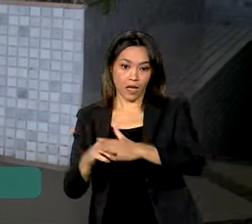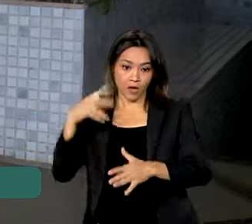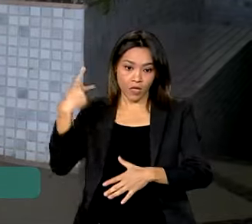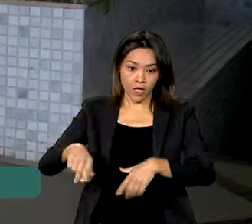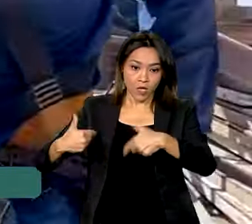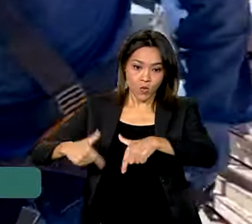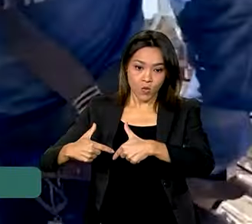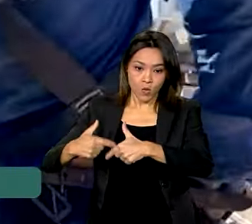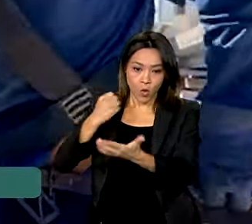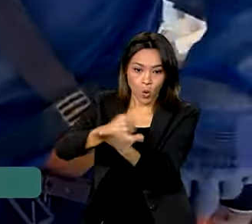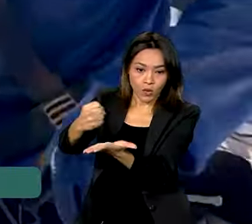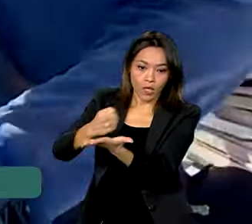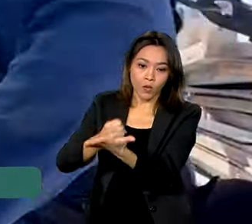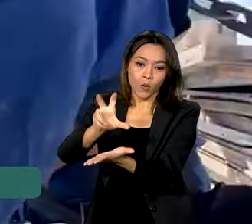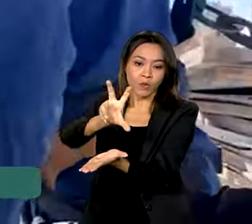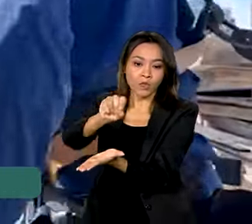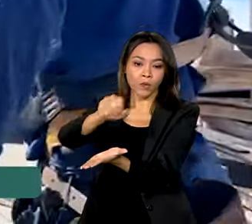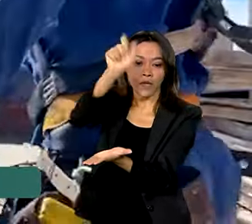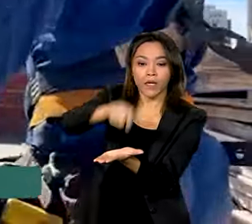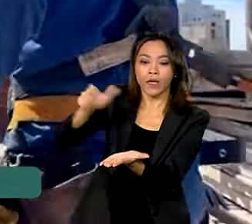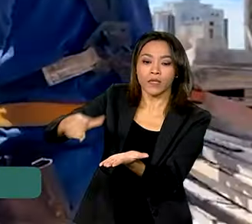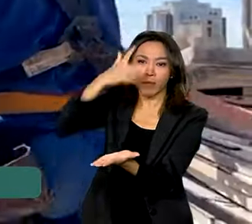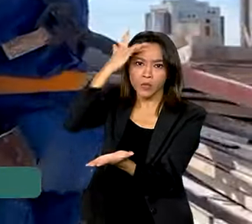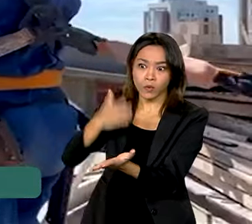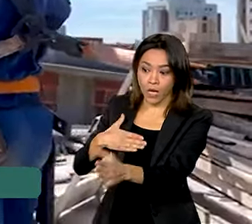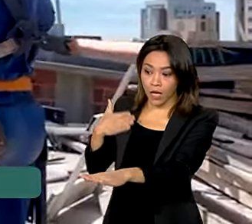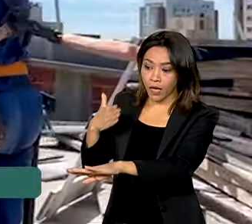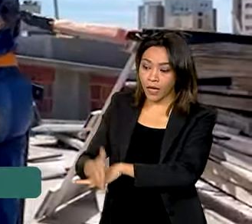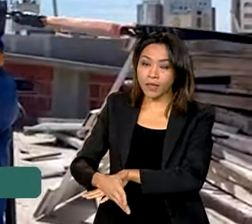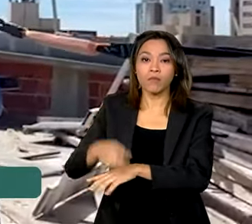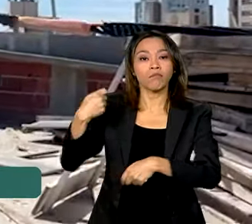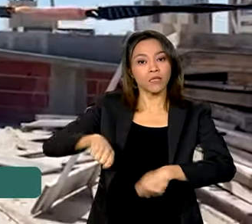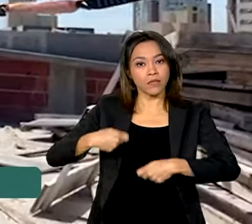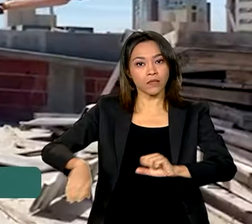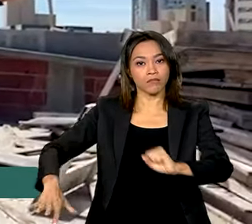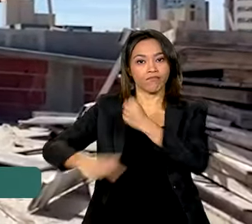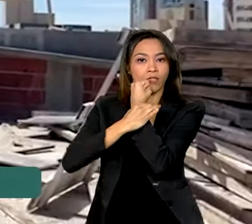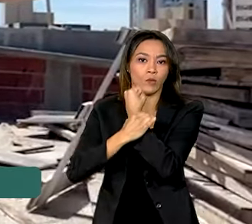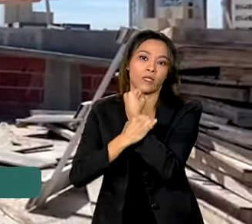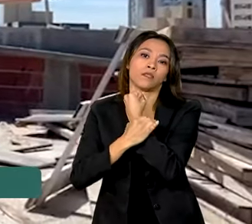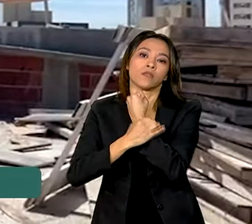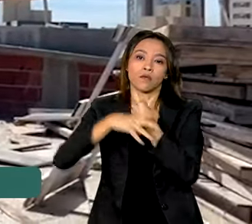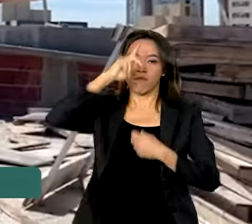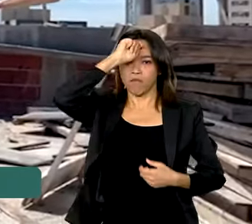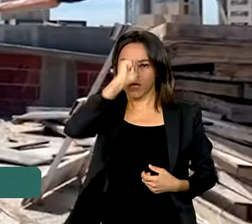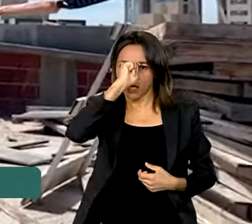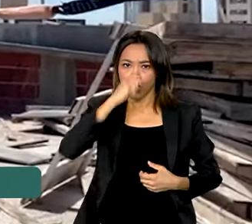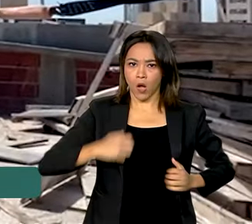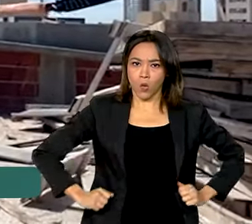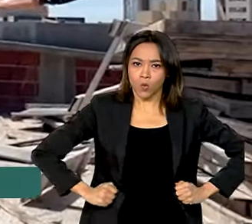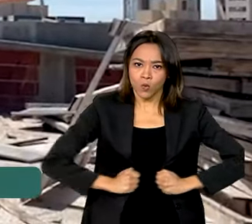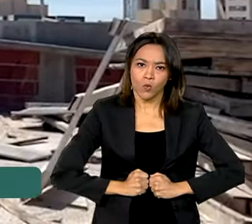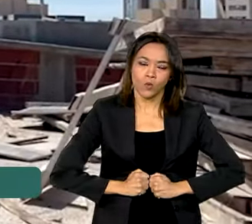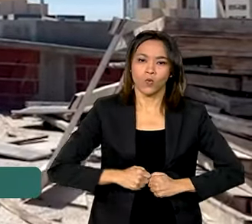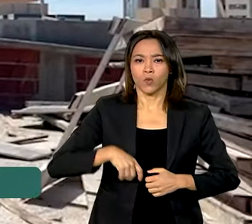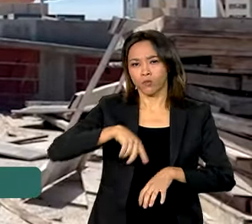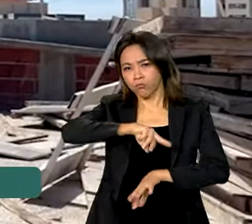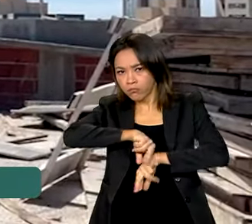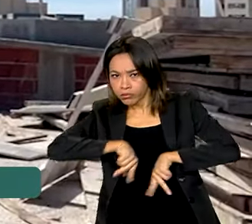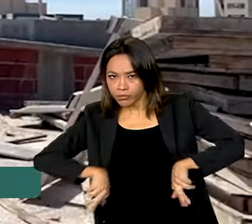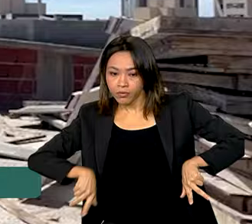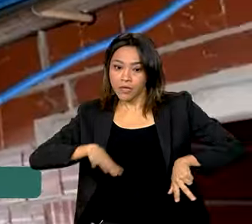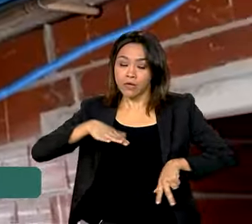funcionários para entrar no local só com equipamentos de segurança. Por isso, há mais de cinco anos,